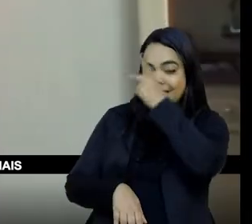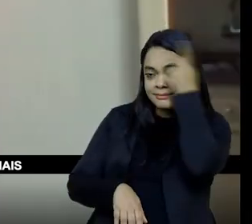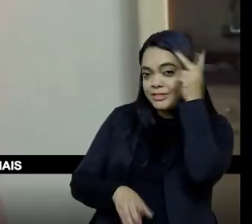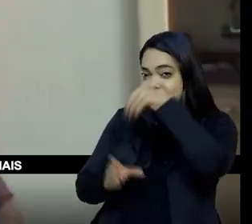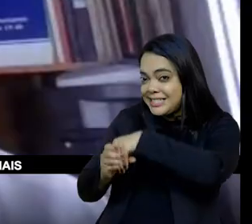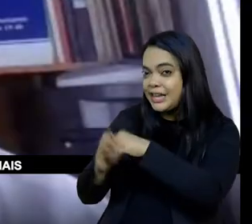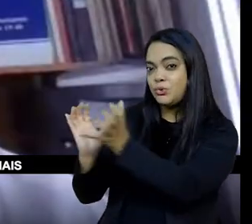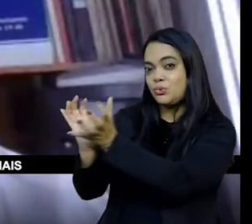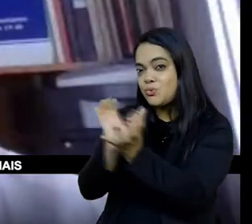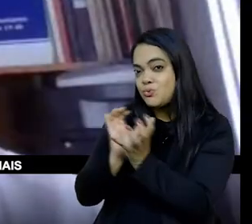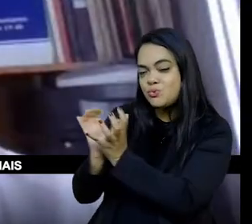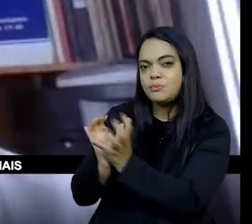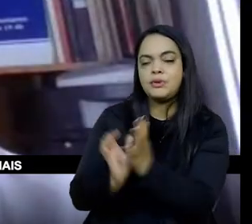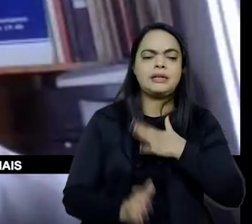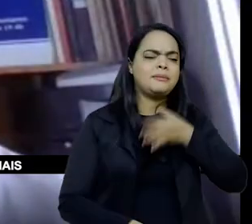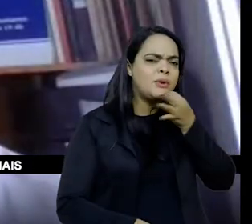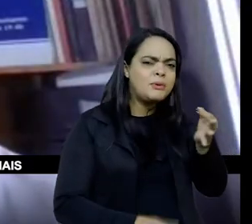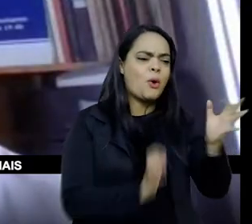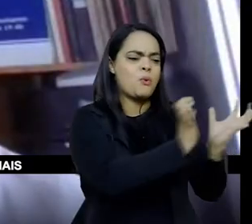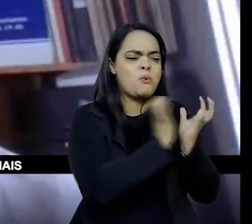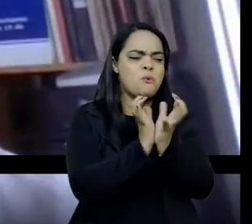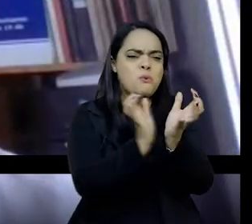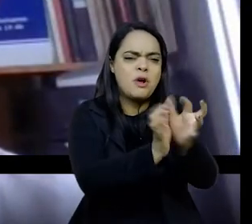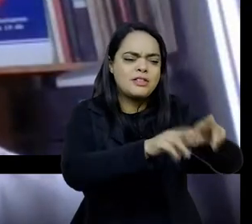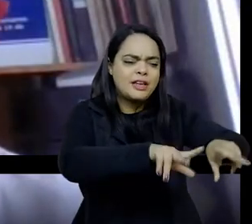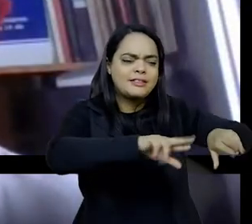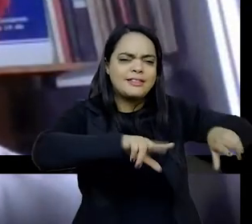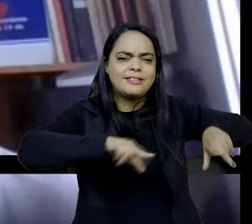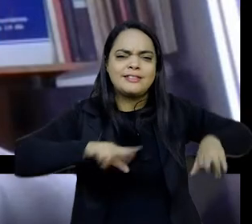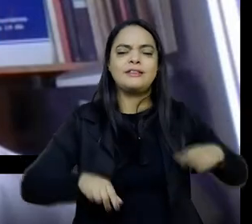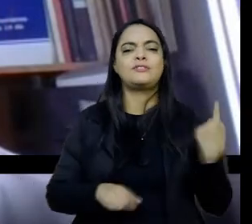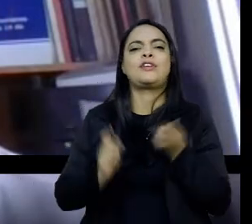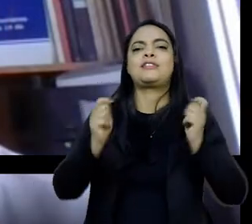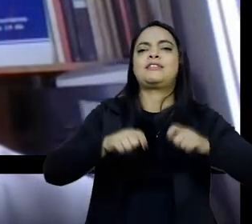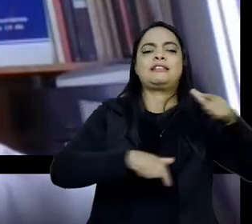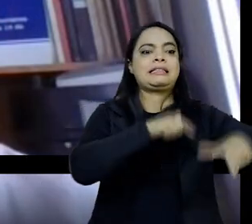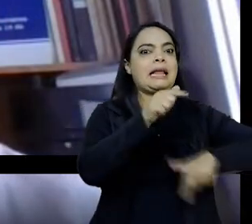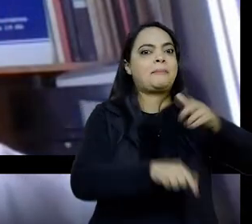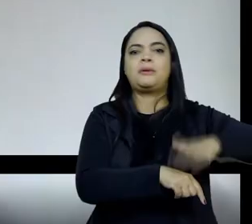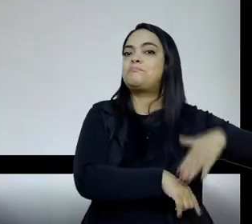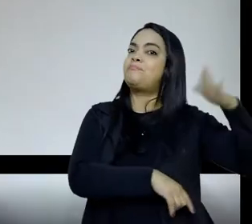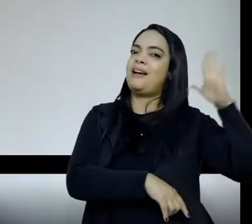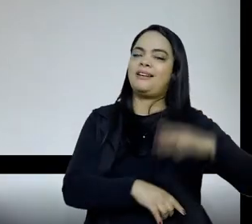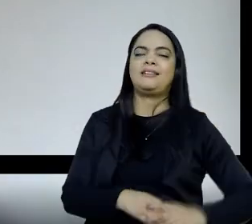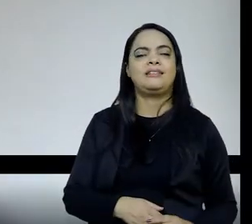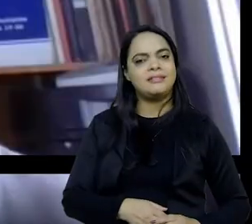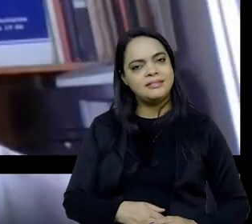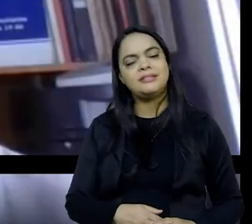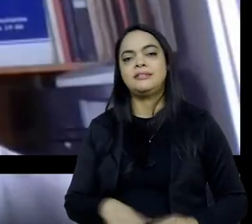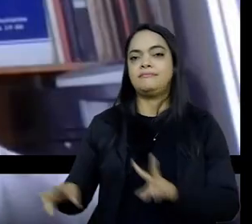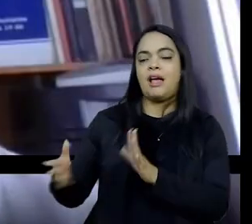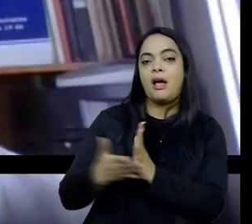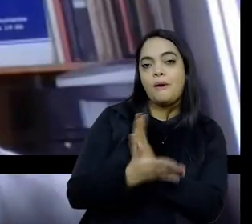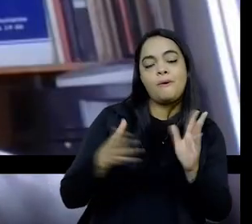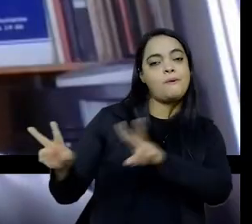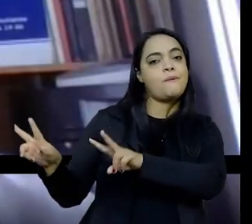Eu acho que mais GTs, nós teríamos mais possibilidades de trabalho. Por isso que algumas temáticas que